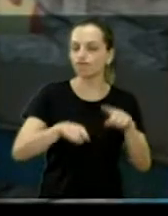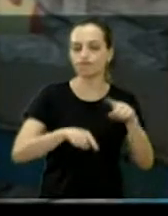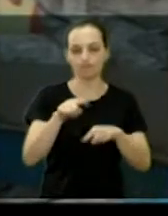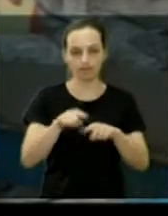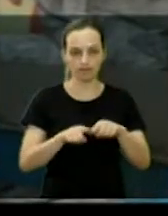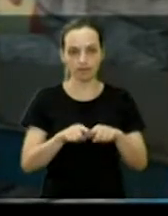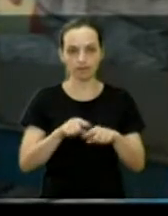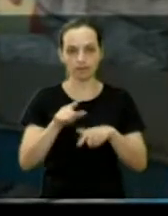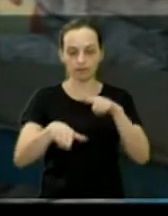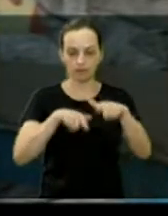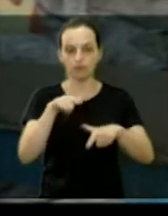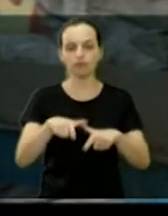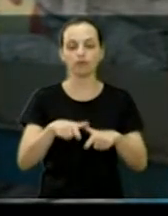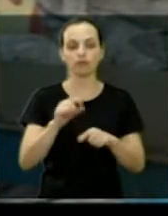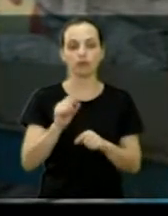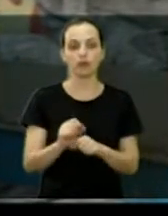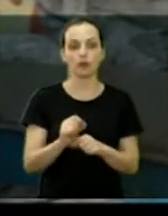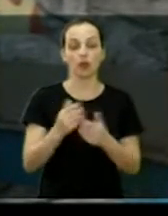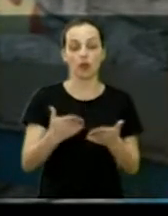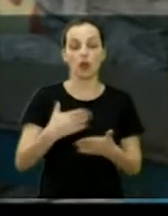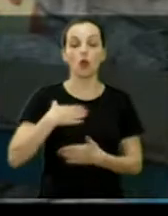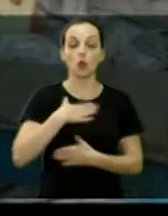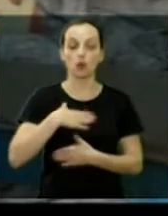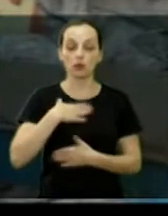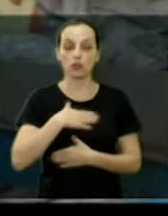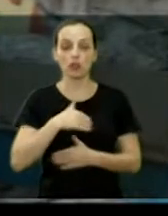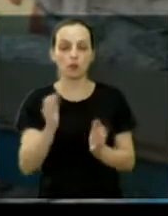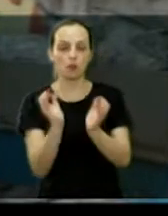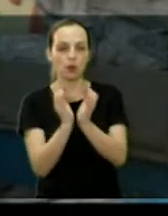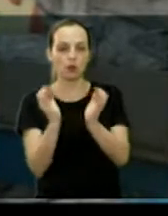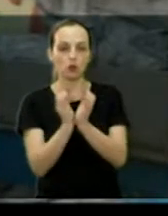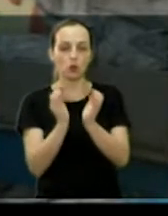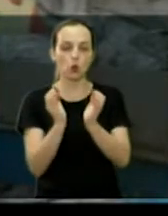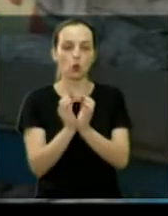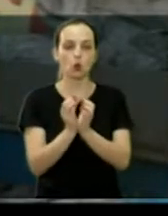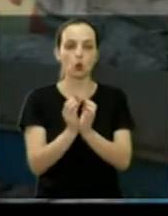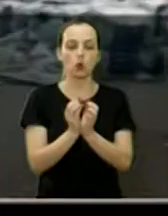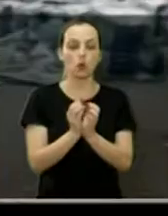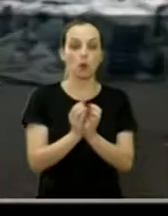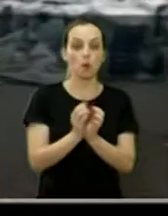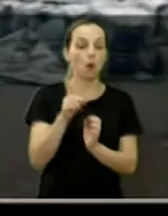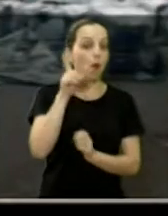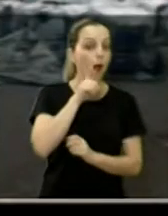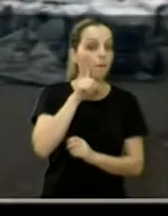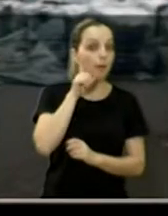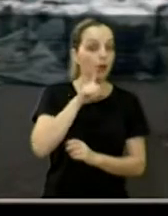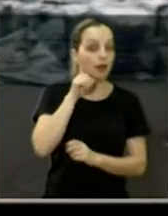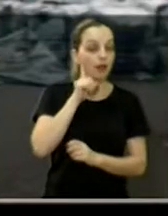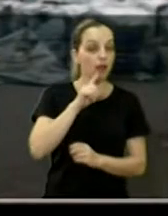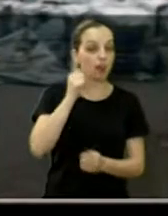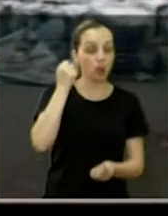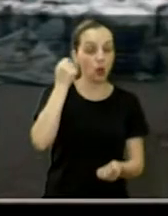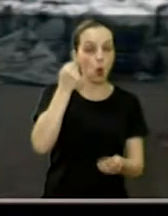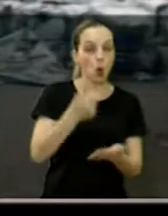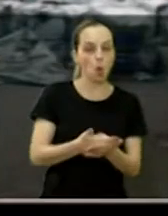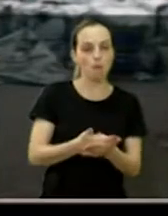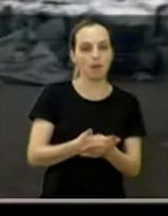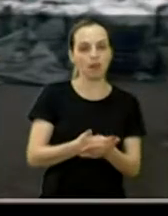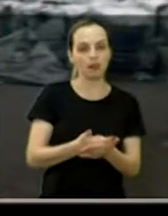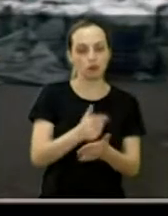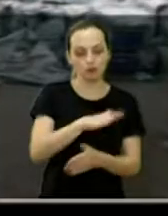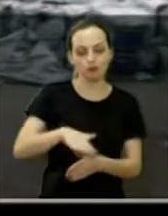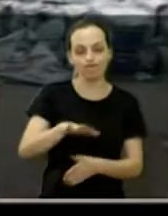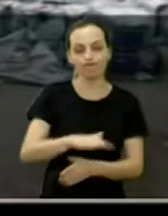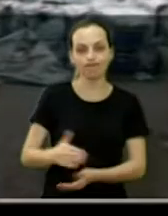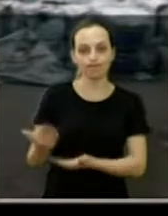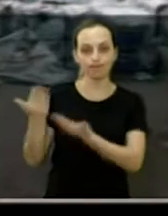parece que, infelizmente, um grupo americano que está comprando esse local aí. Depois,